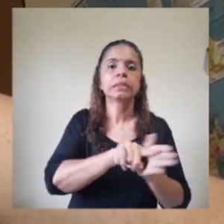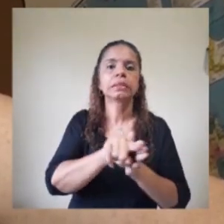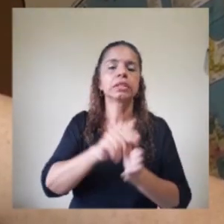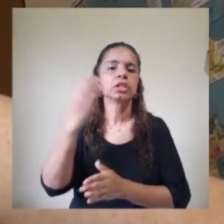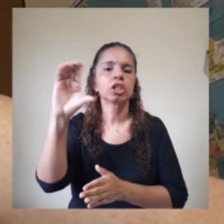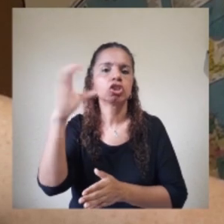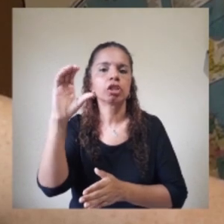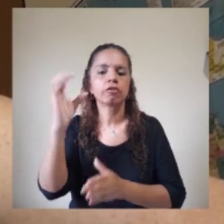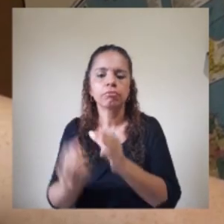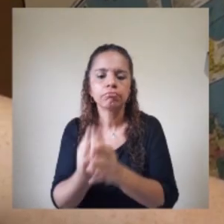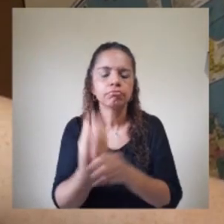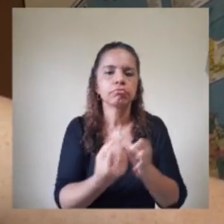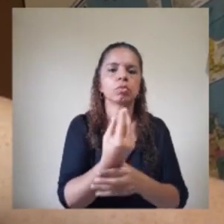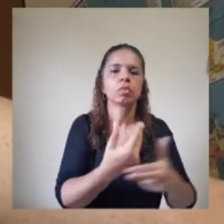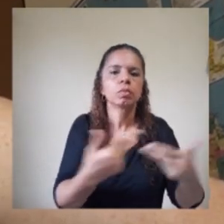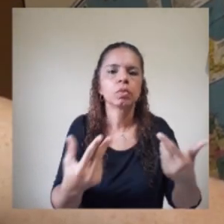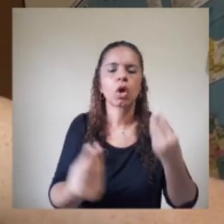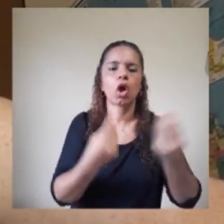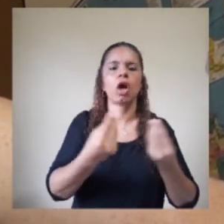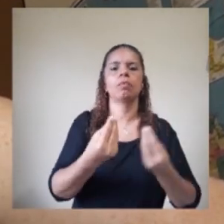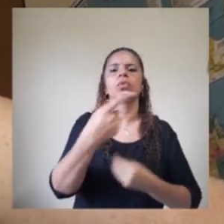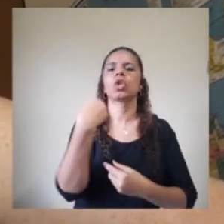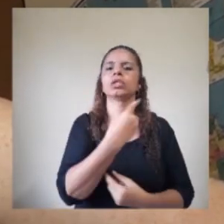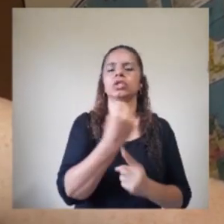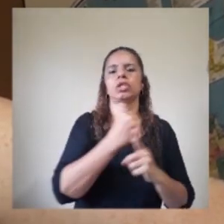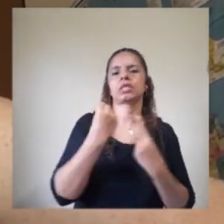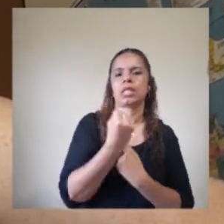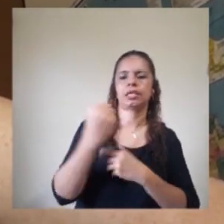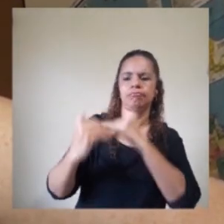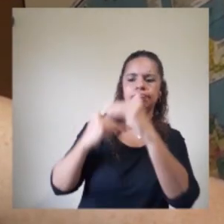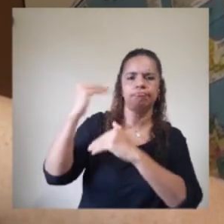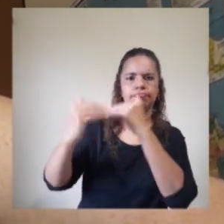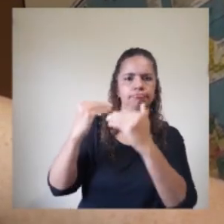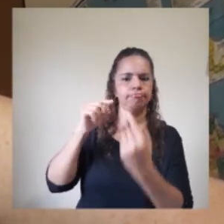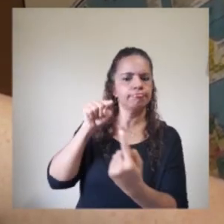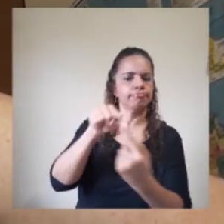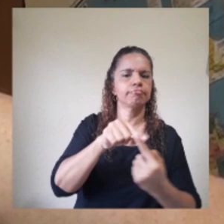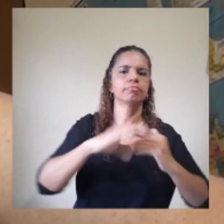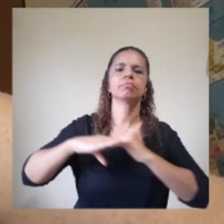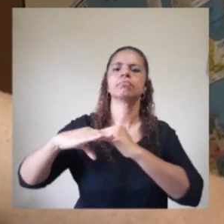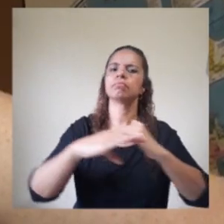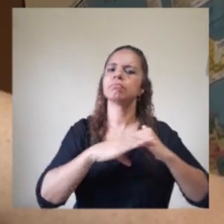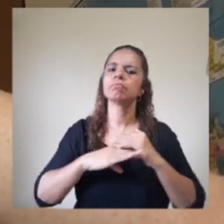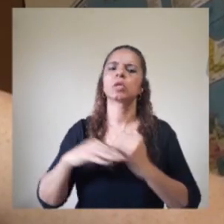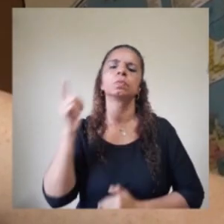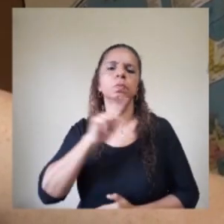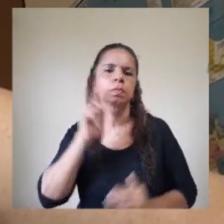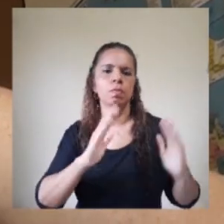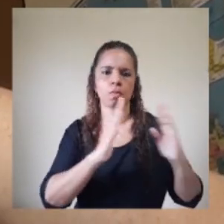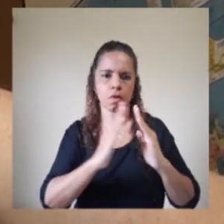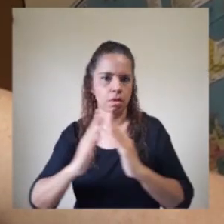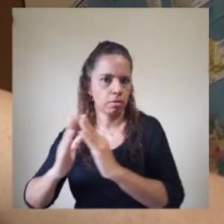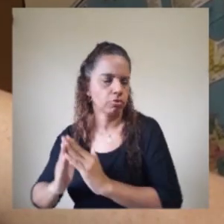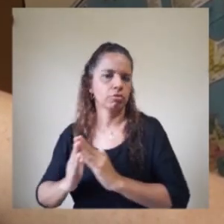por meio da pesquisa científica, pode gerar condições para que a nossa sociedade evolua de forma mais igualitária,